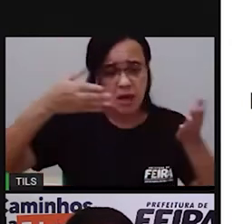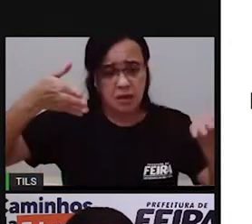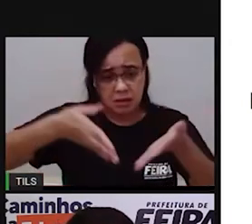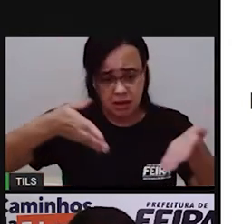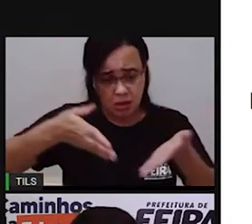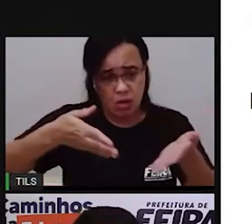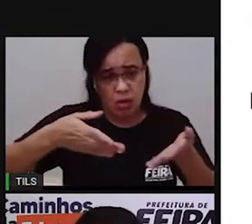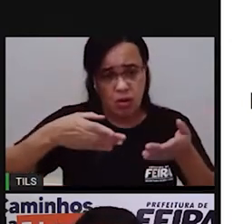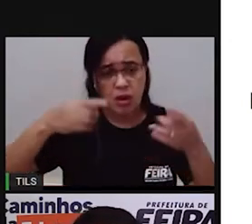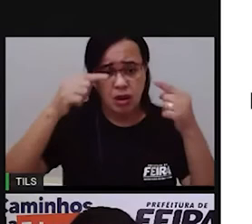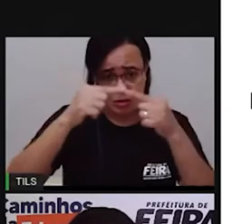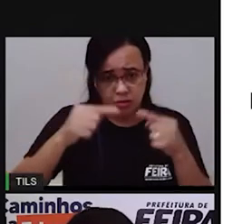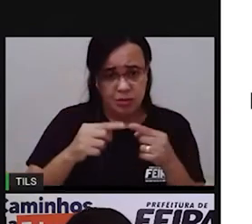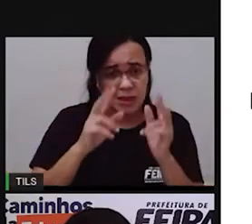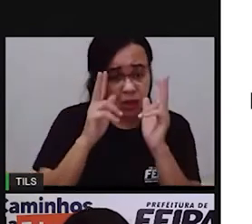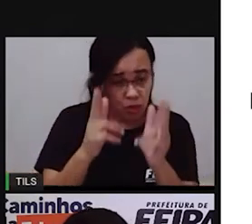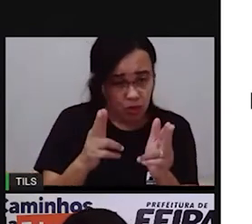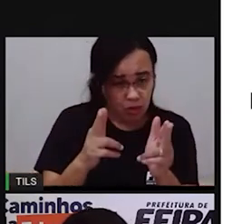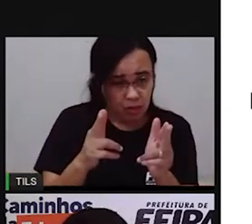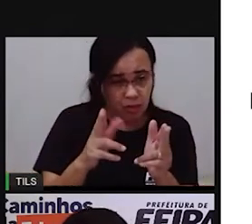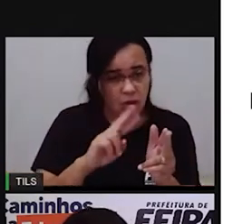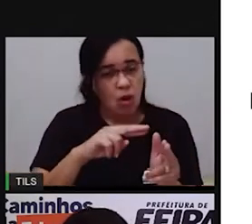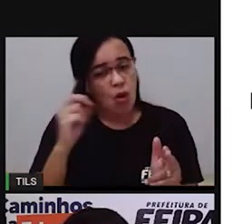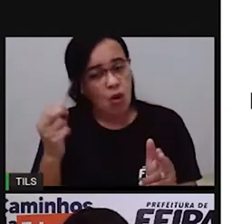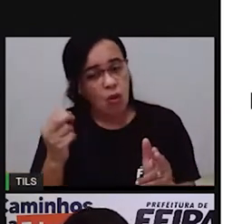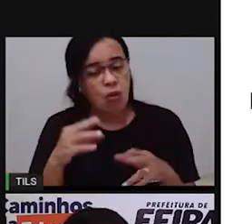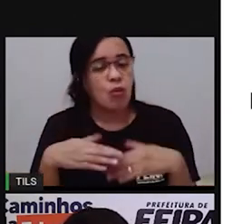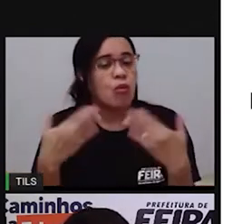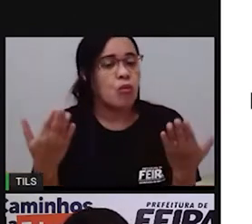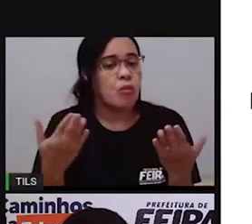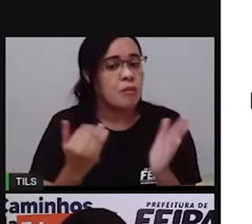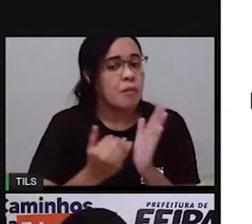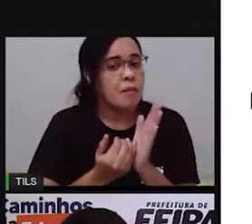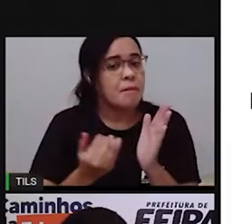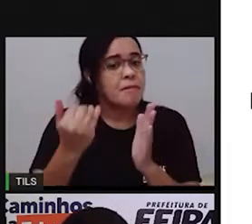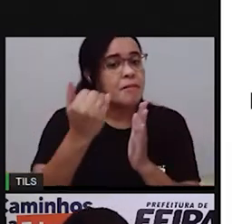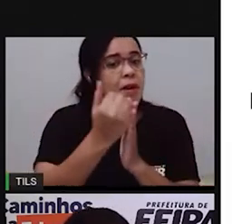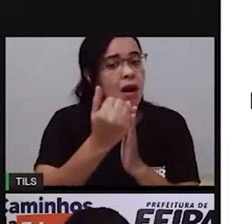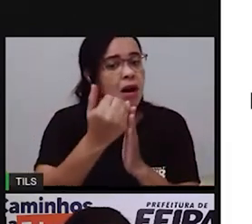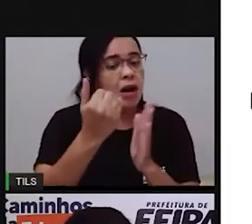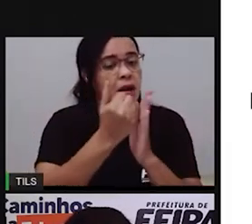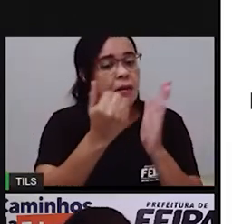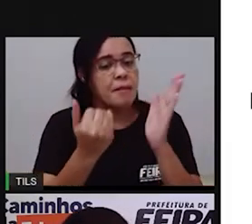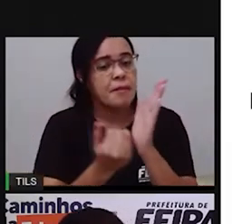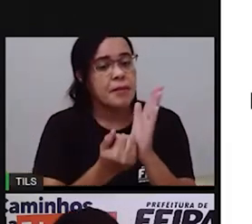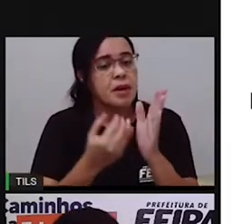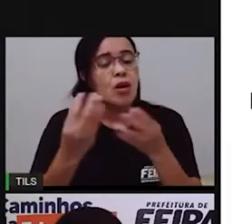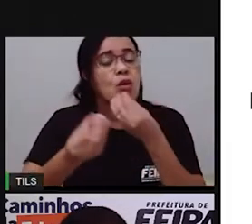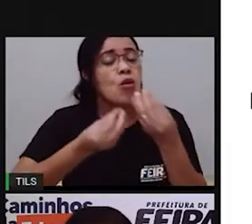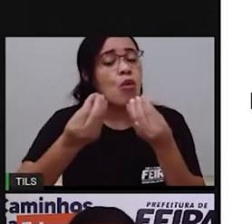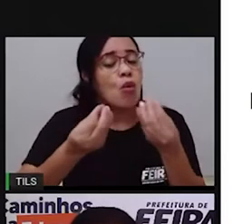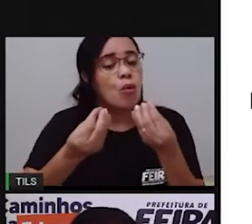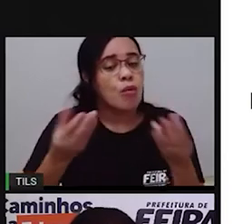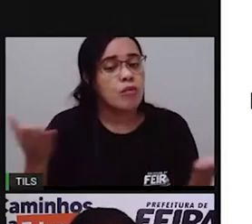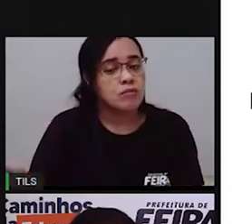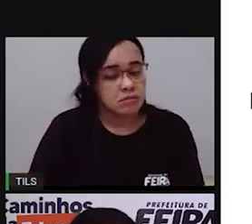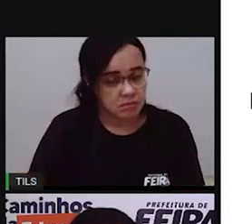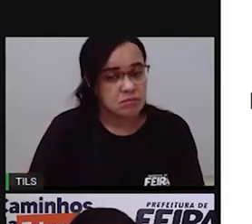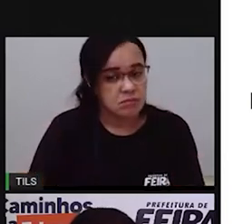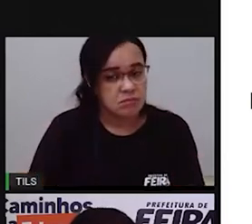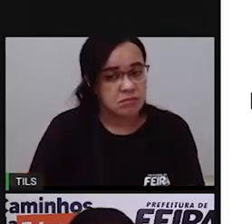ver se vocês pagaram o mesmo vão pagar o mesmo valor esse mês que foi pago no mês passado